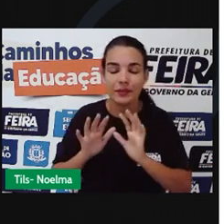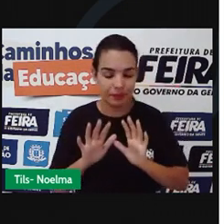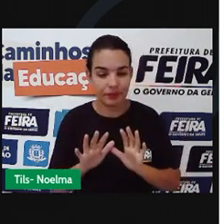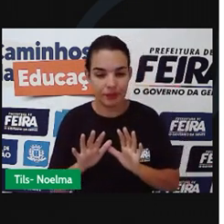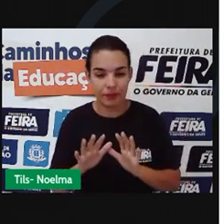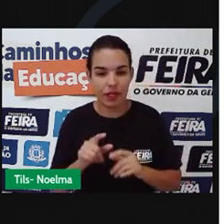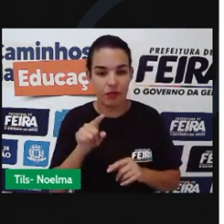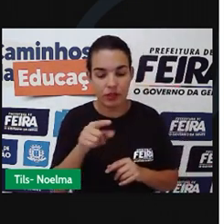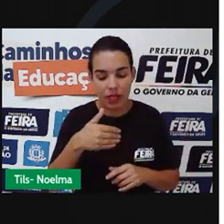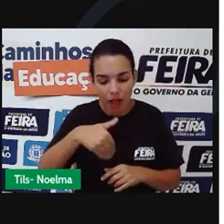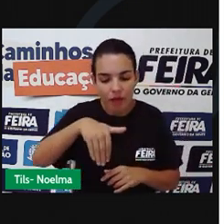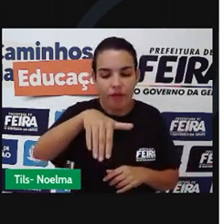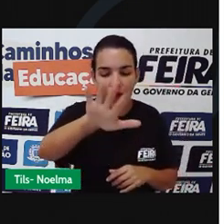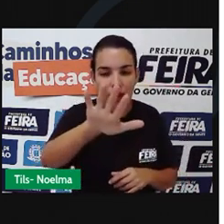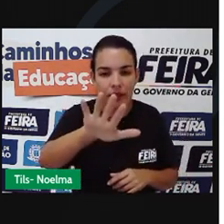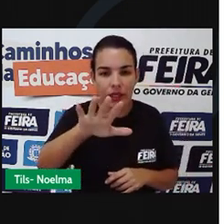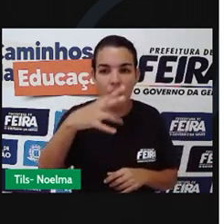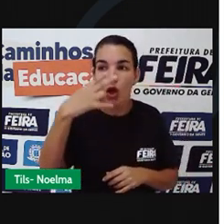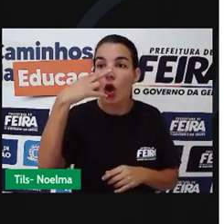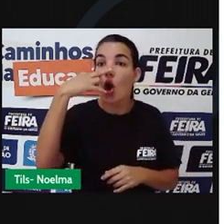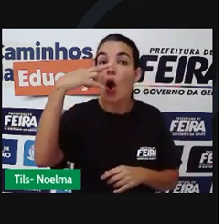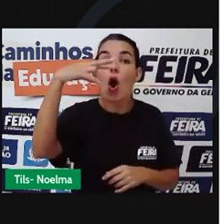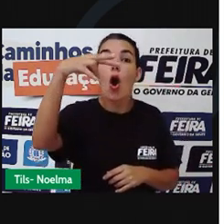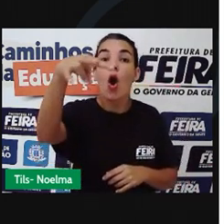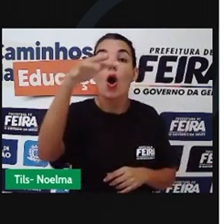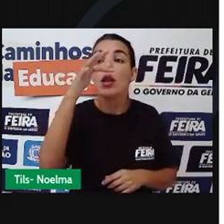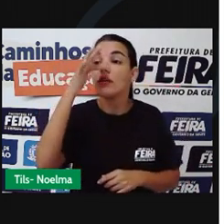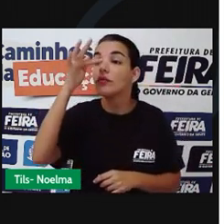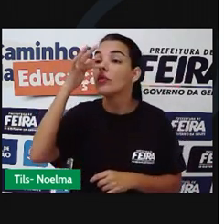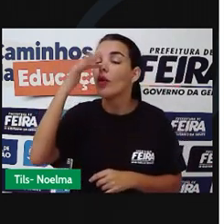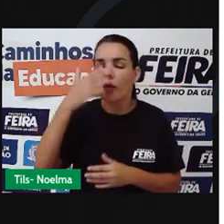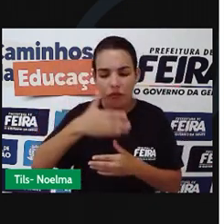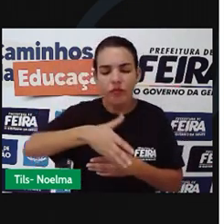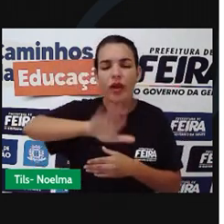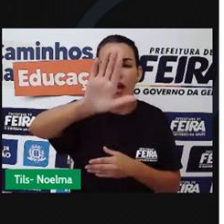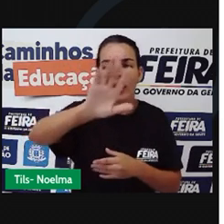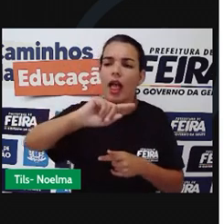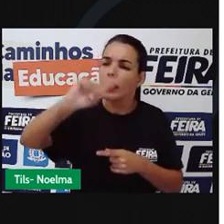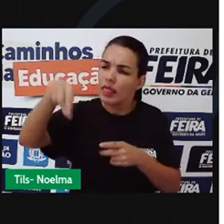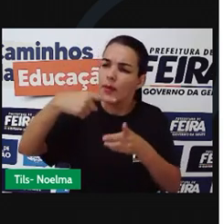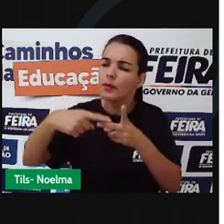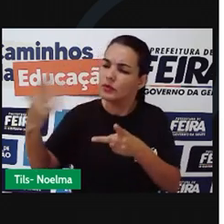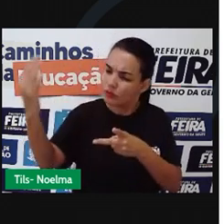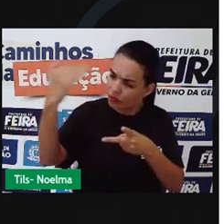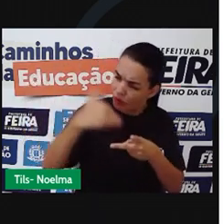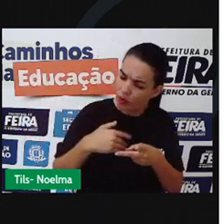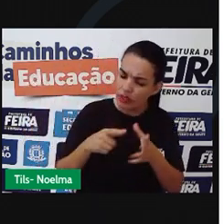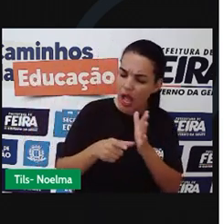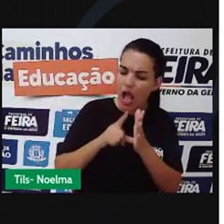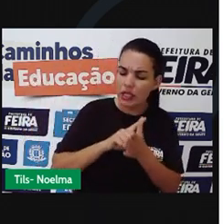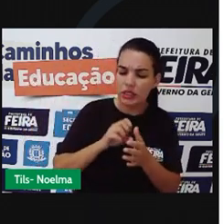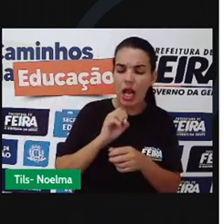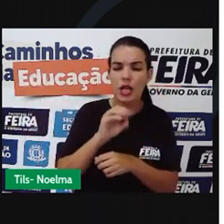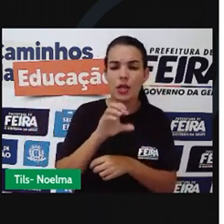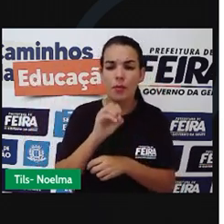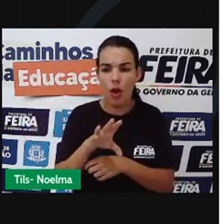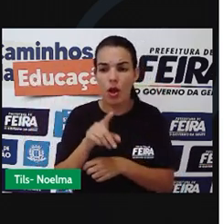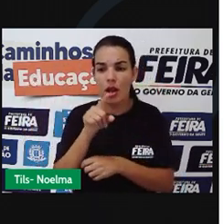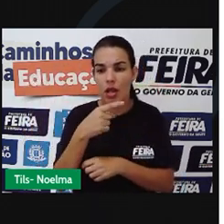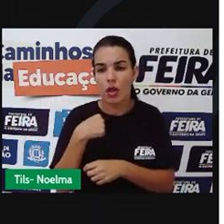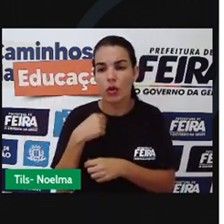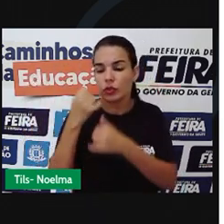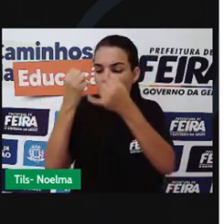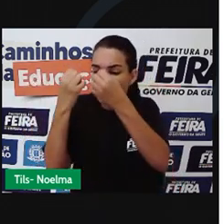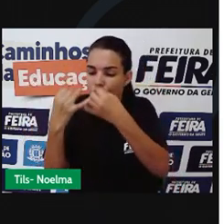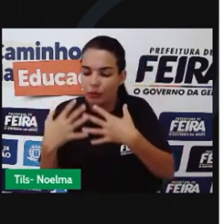Vai até lá na frente e olha as flores que tem ali. Depois volta aqui, antes de ir embora, para eu te contar